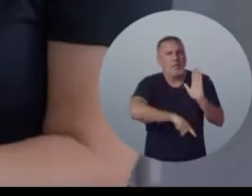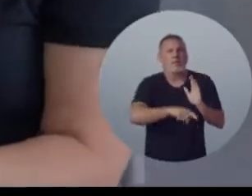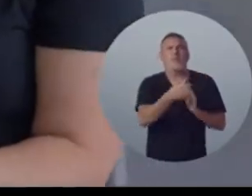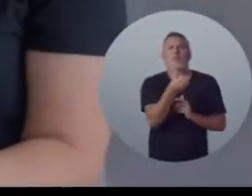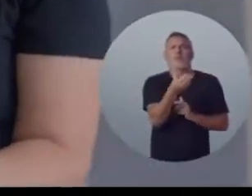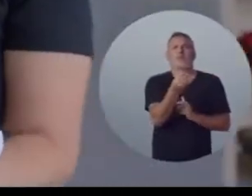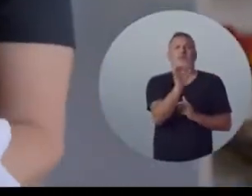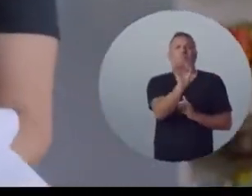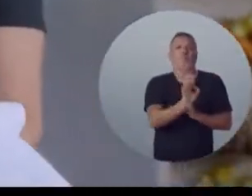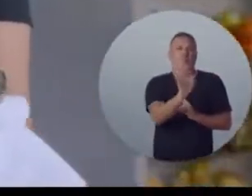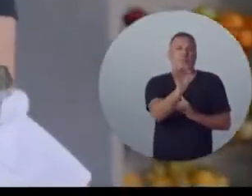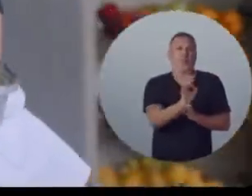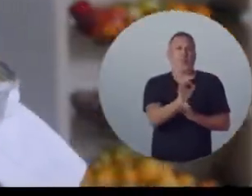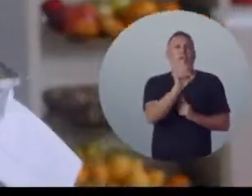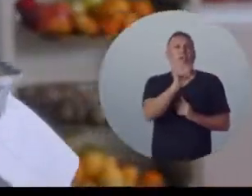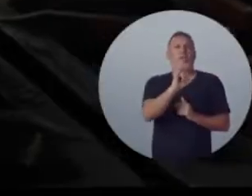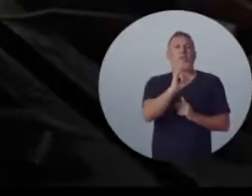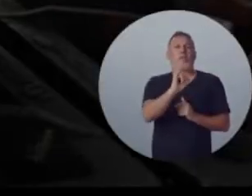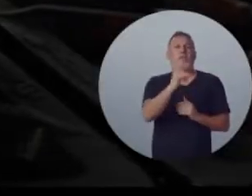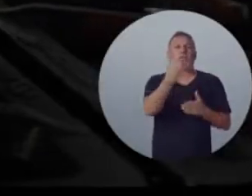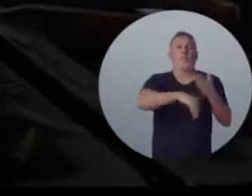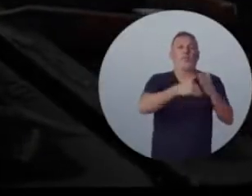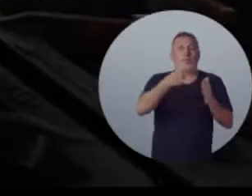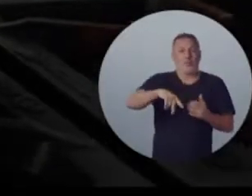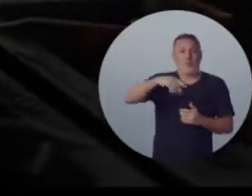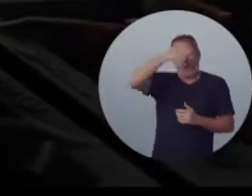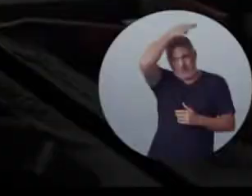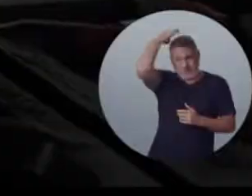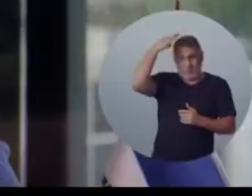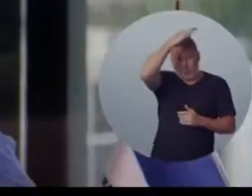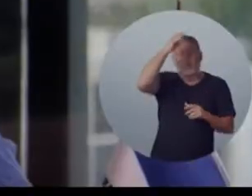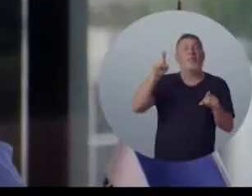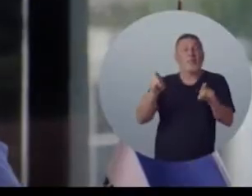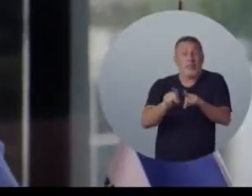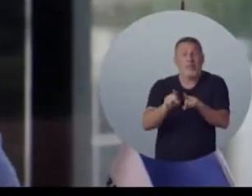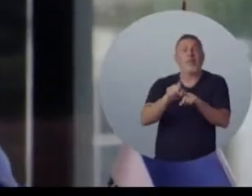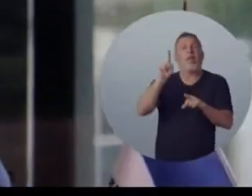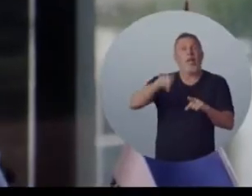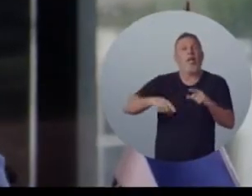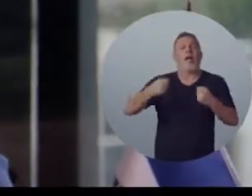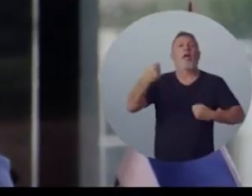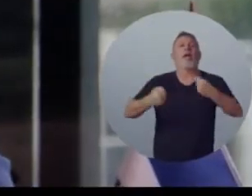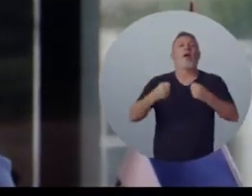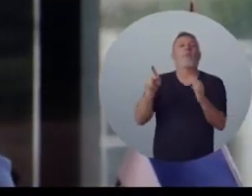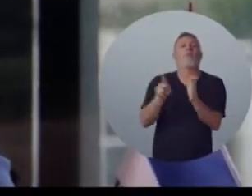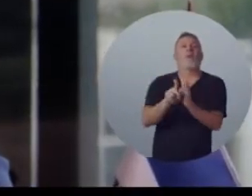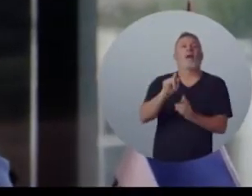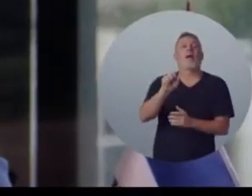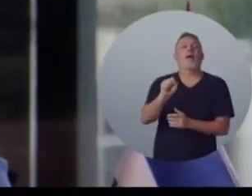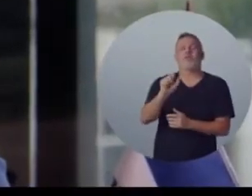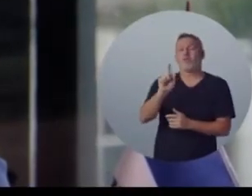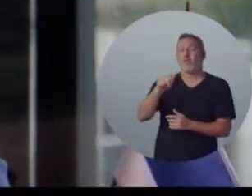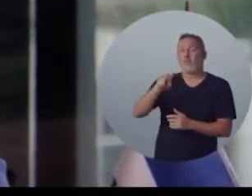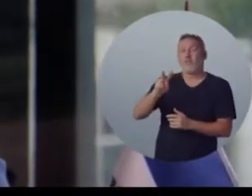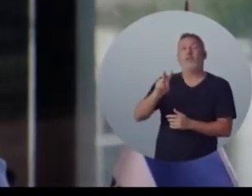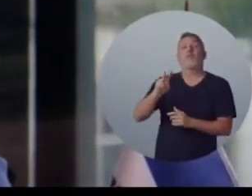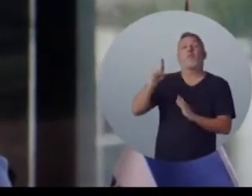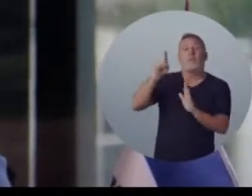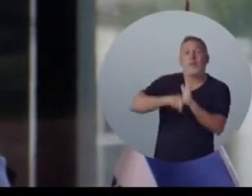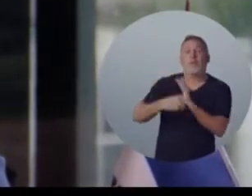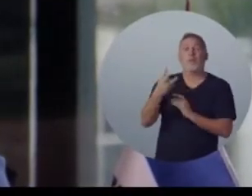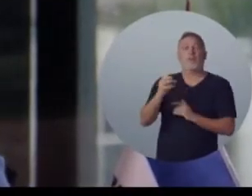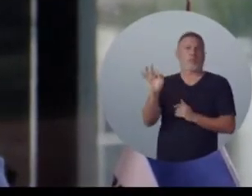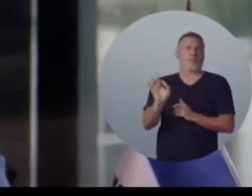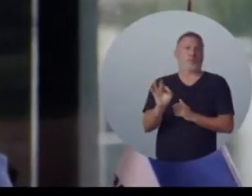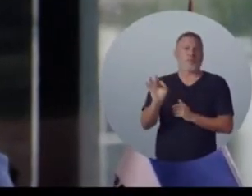básica e baixar o preço, reduzindo em 60% o imposto estadual. Também vamos reduzir o preço do gás natural veicular. O GNV